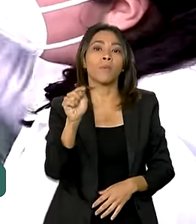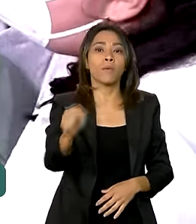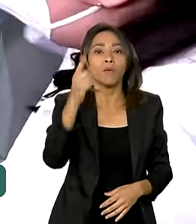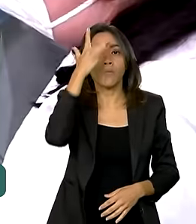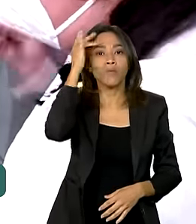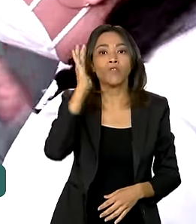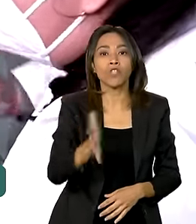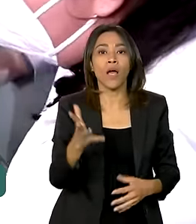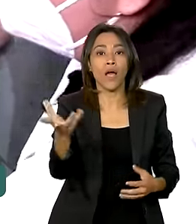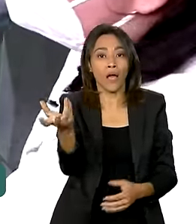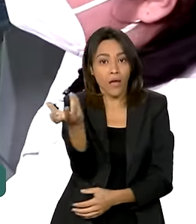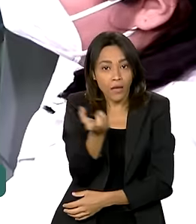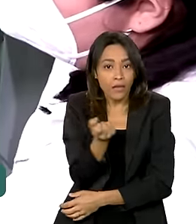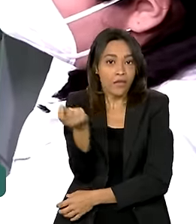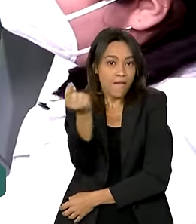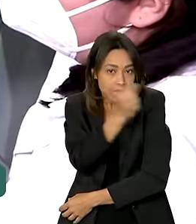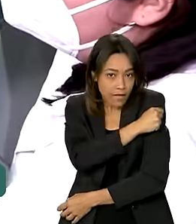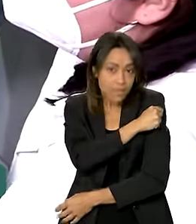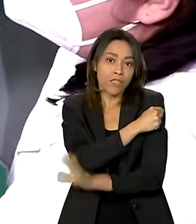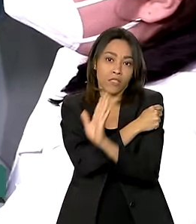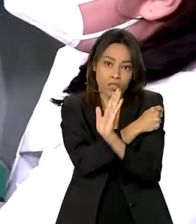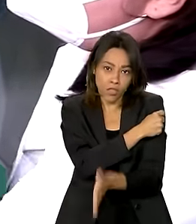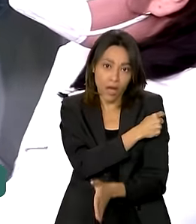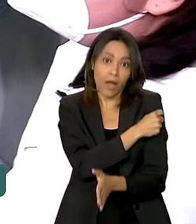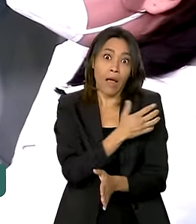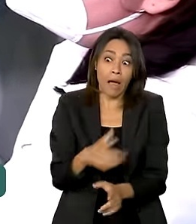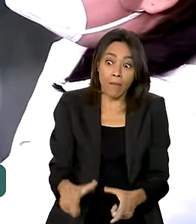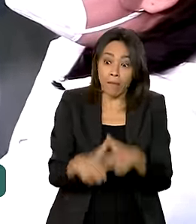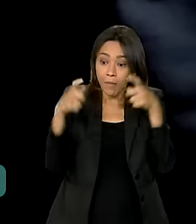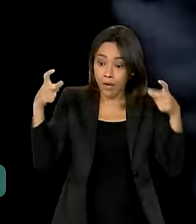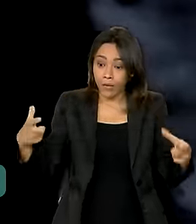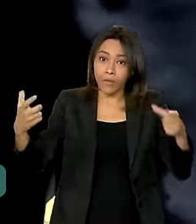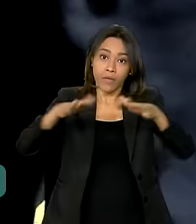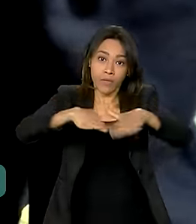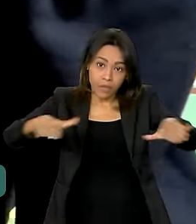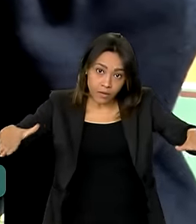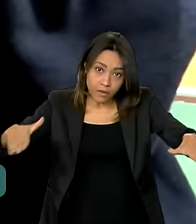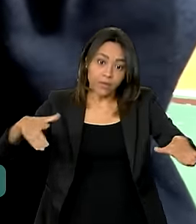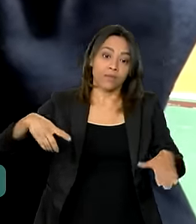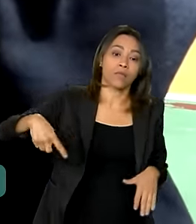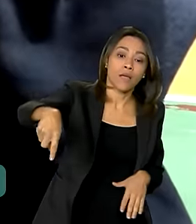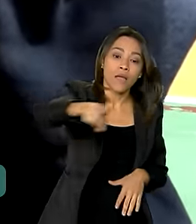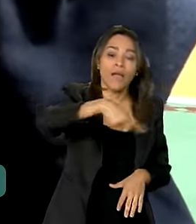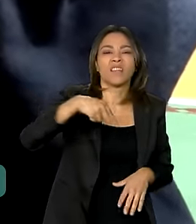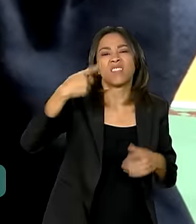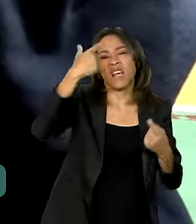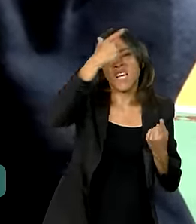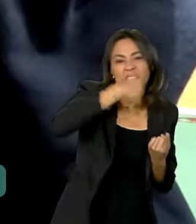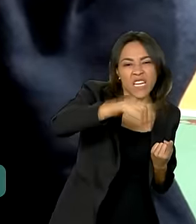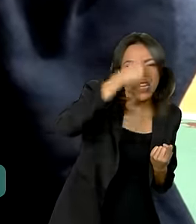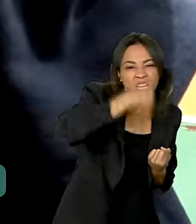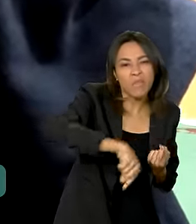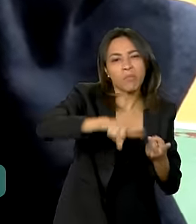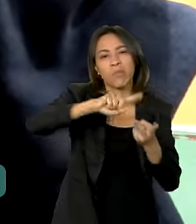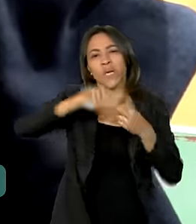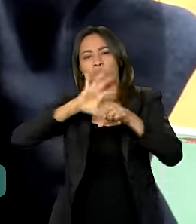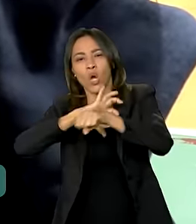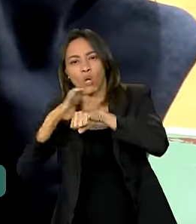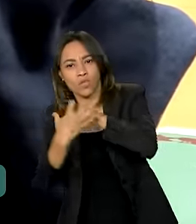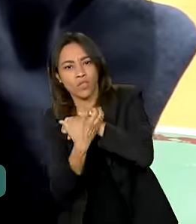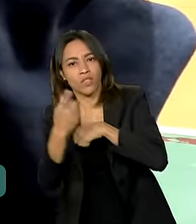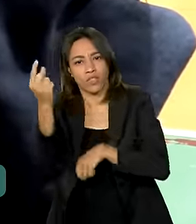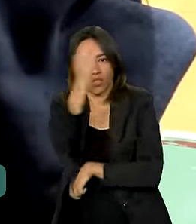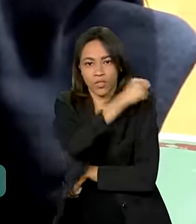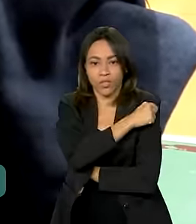receberam vacinas, grande parte crianças, a maioria contra gripe e covid, mas quem